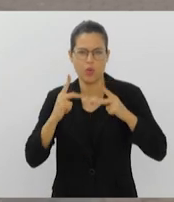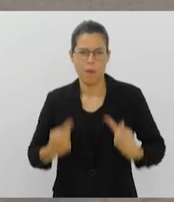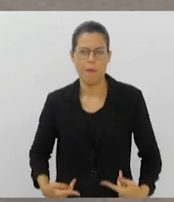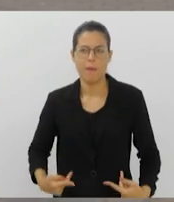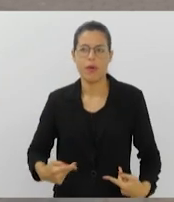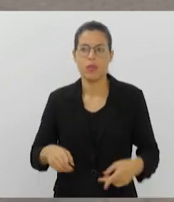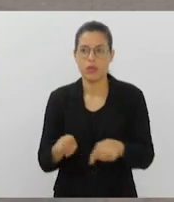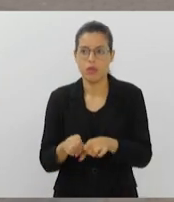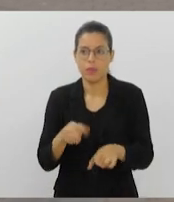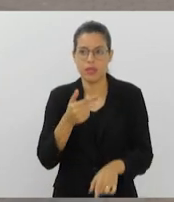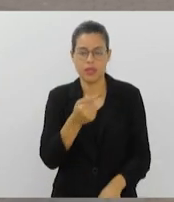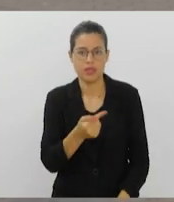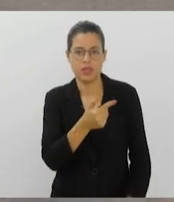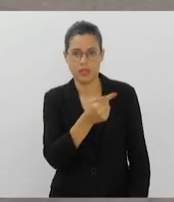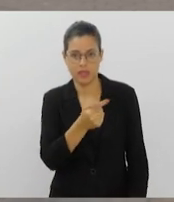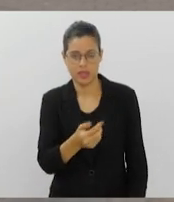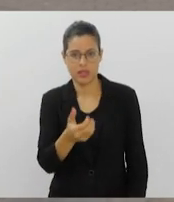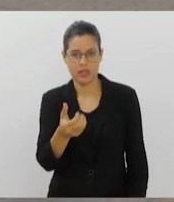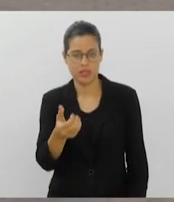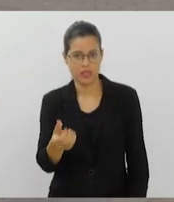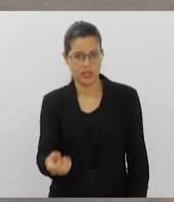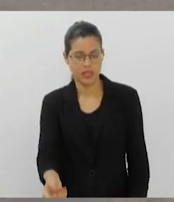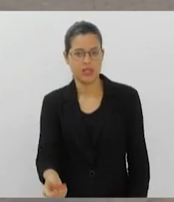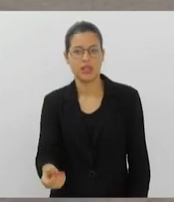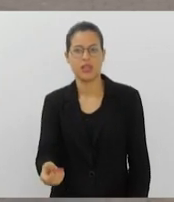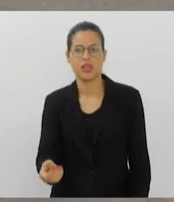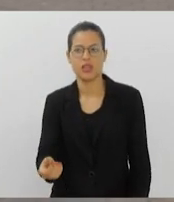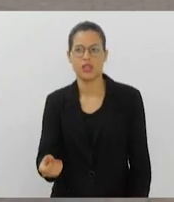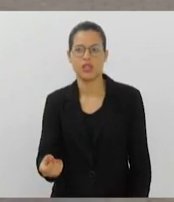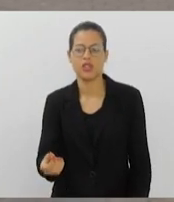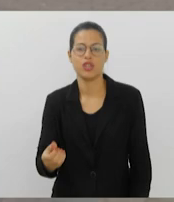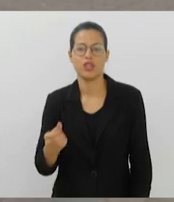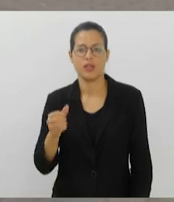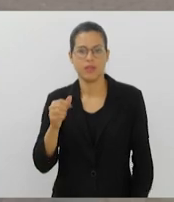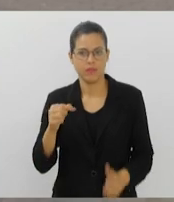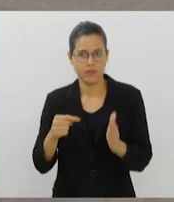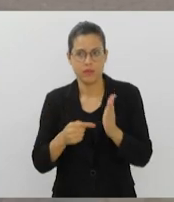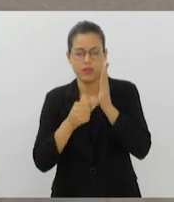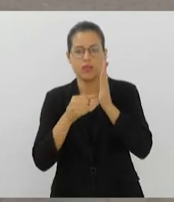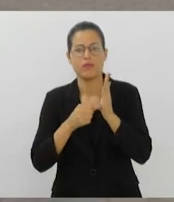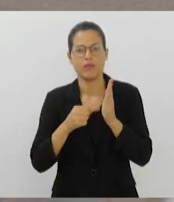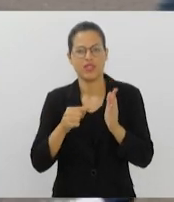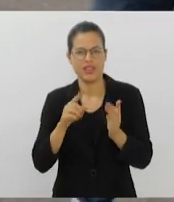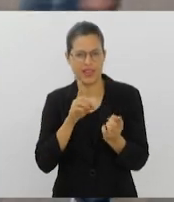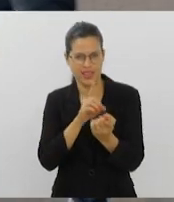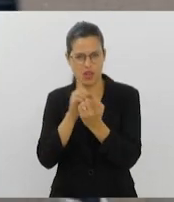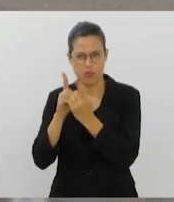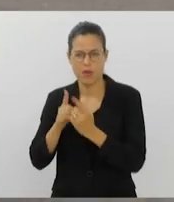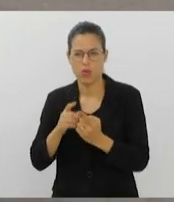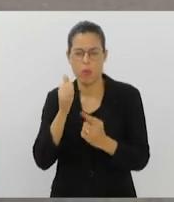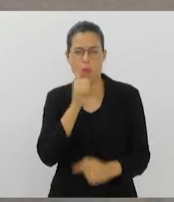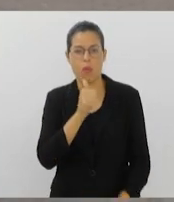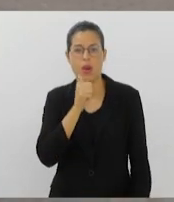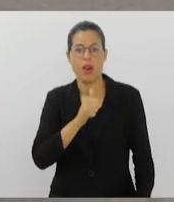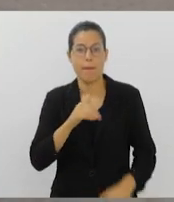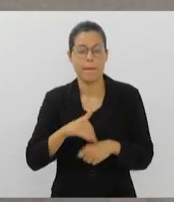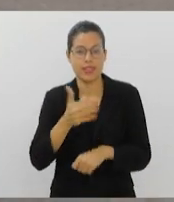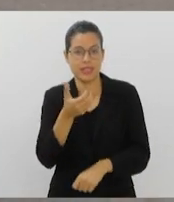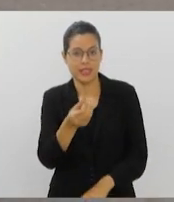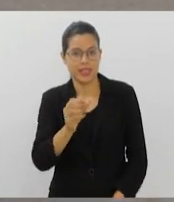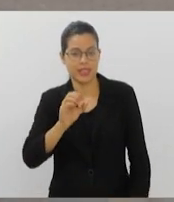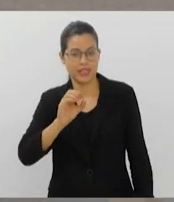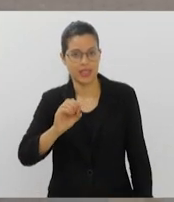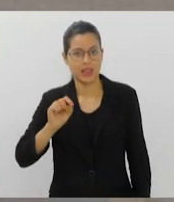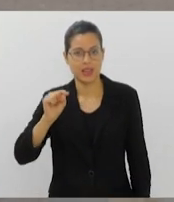776 denúncias na Central de Atendimento à Mulher. Além disso, mais de 60 mil trabalhadores foram